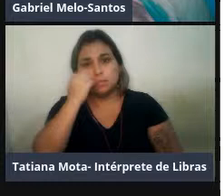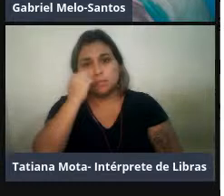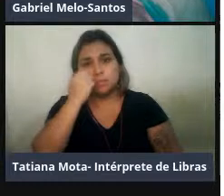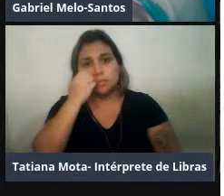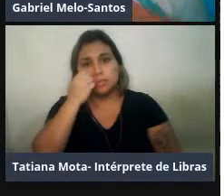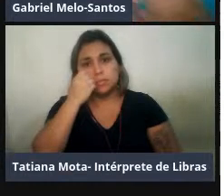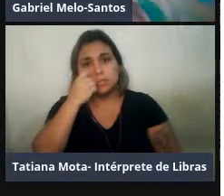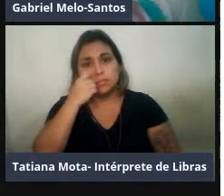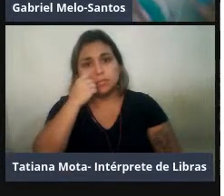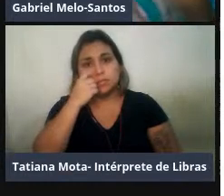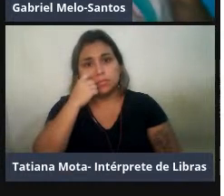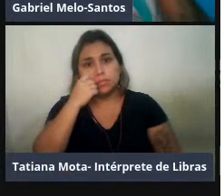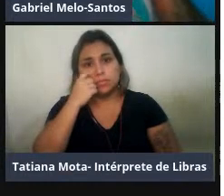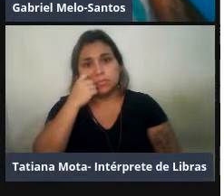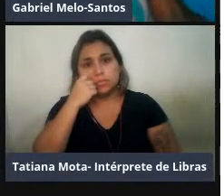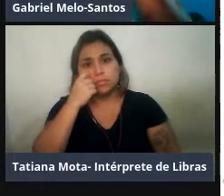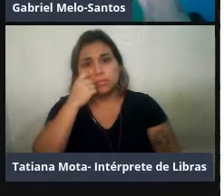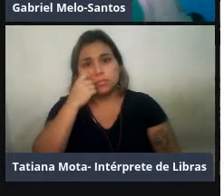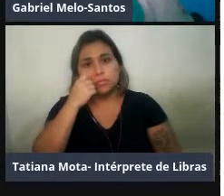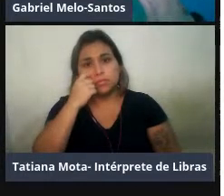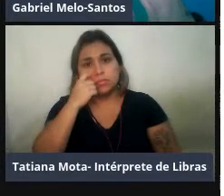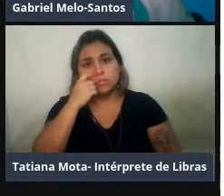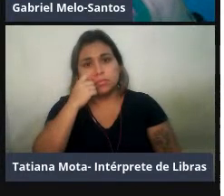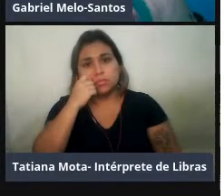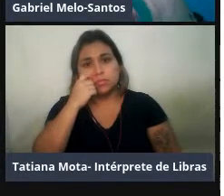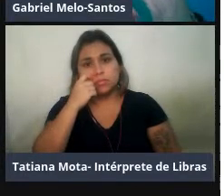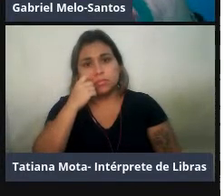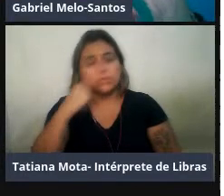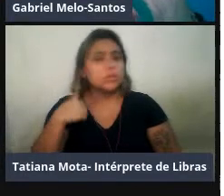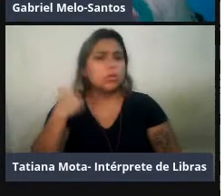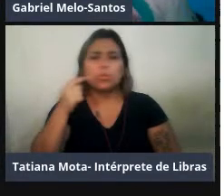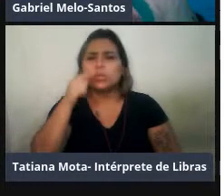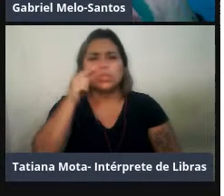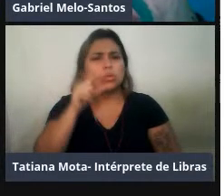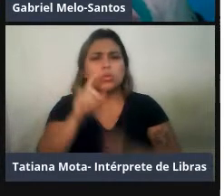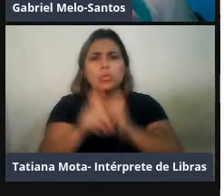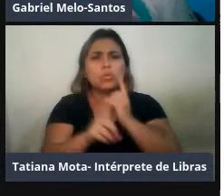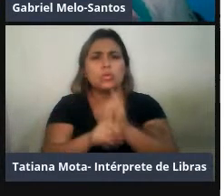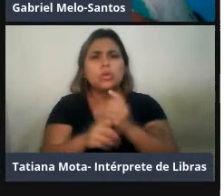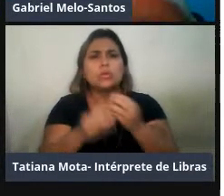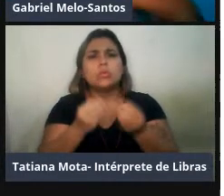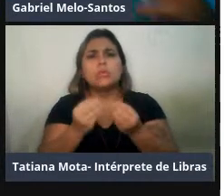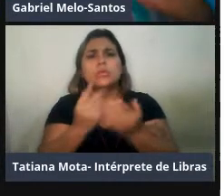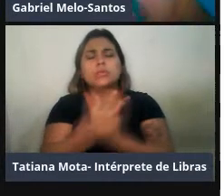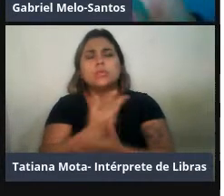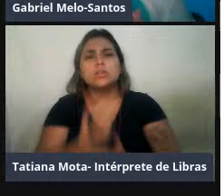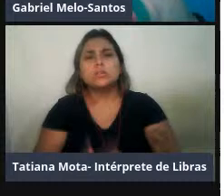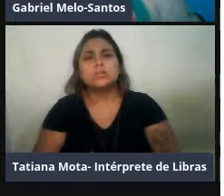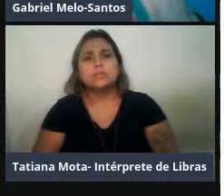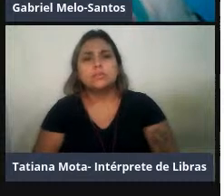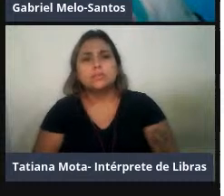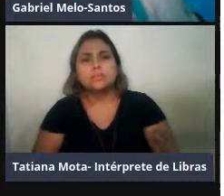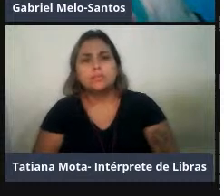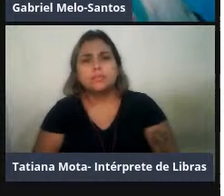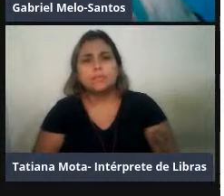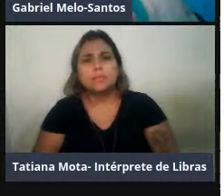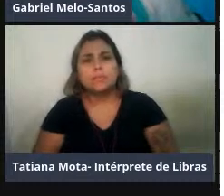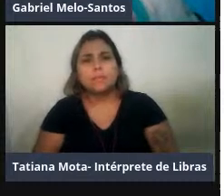A gente não conseguiu identificar, as regressões não identificaram quais foram as forças que,